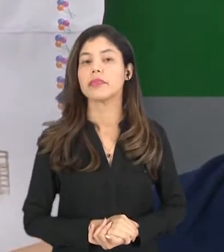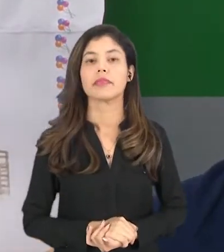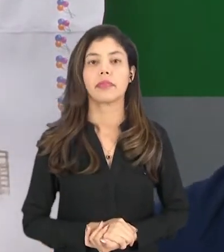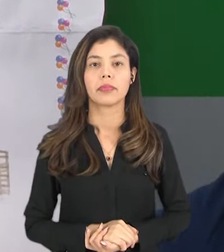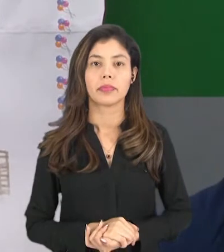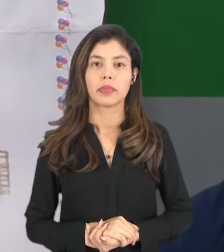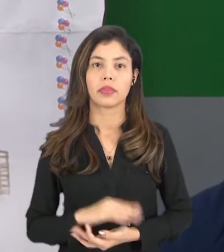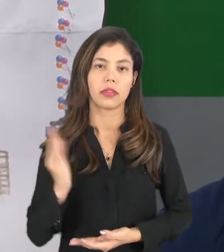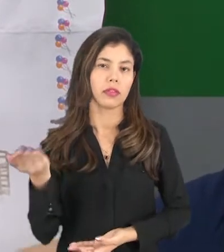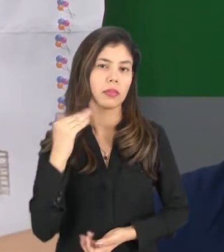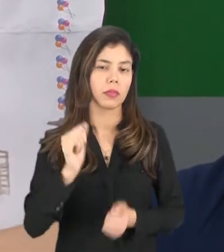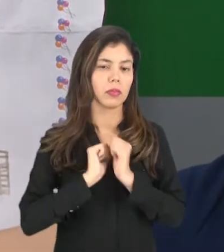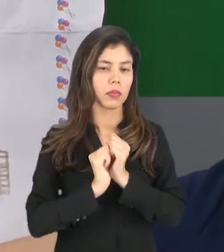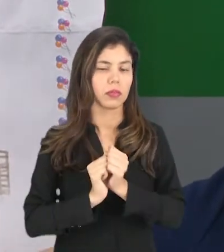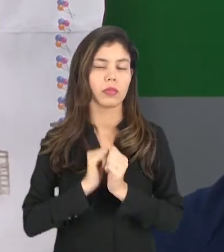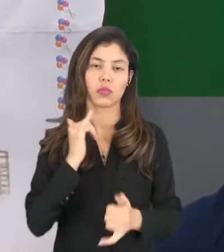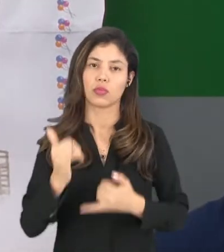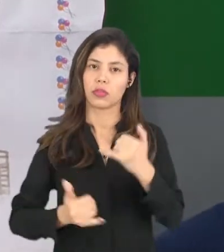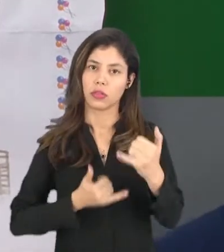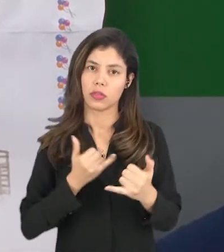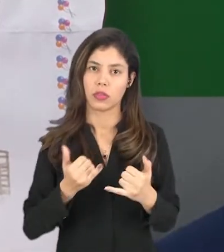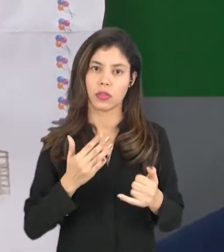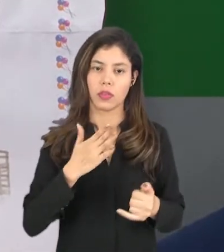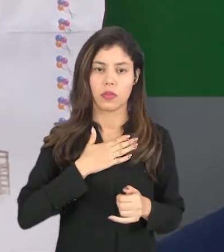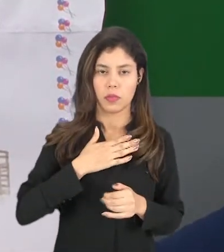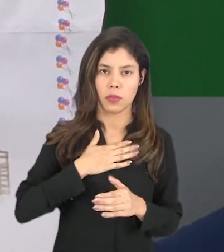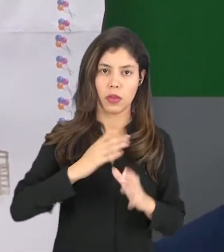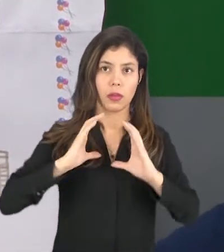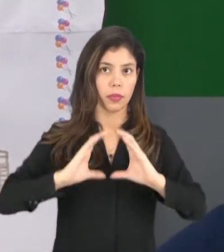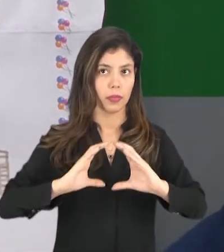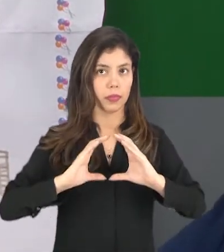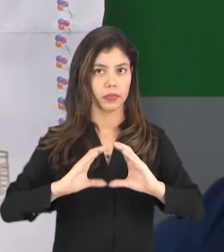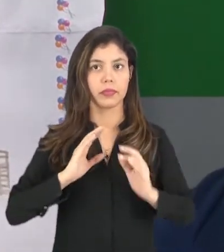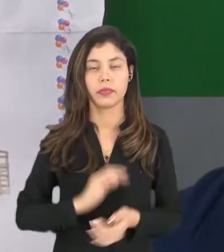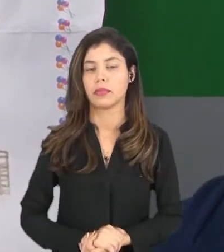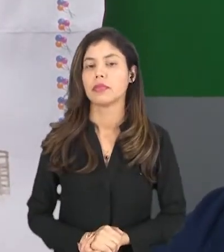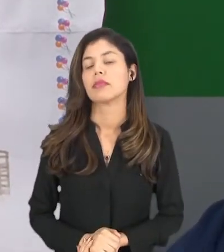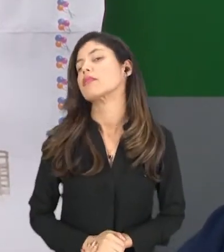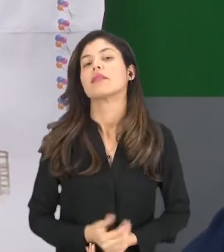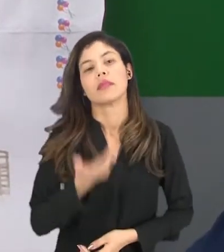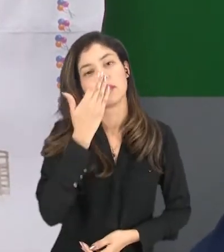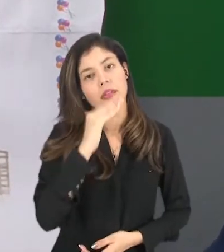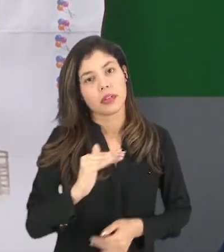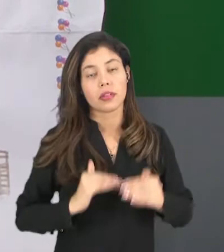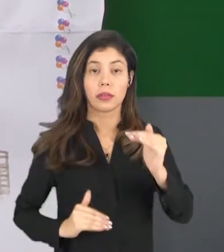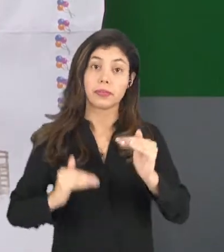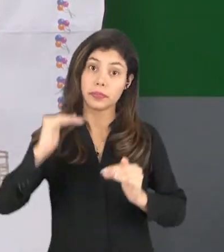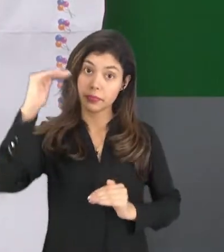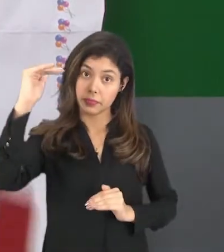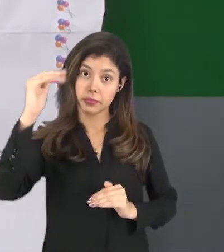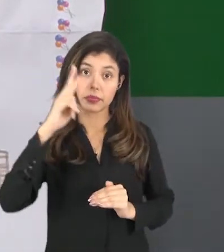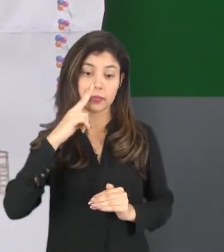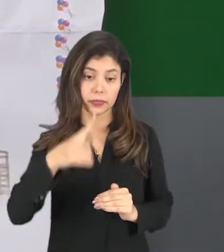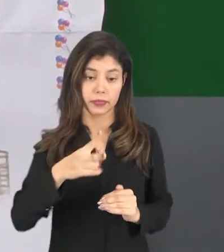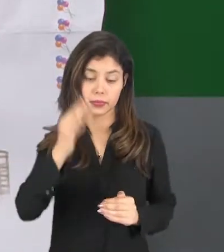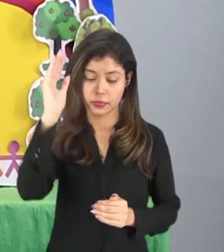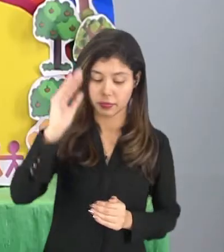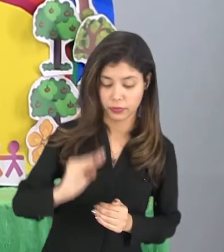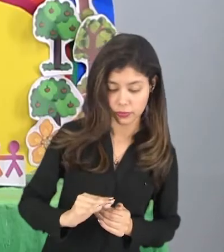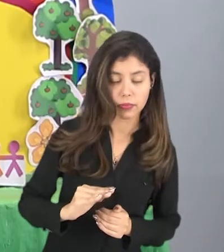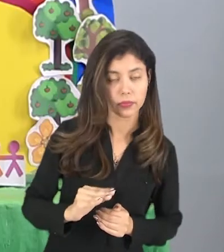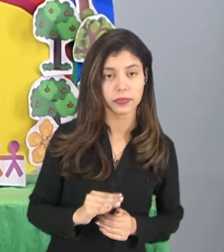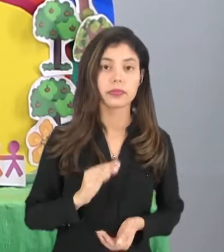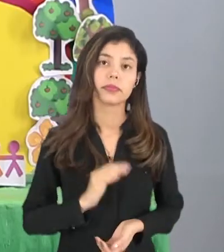Vamos brincar juntos com a minha bola. Então, a criança maior viu que a criança